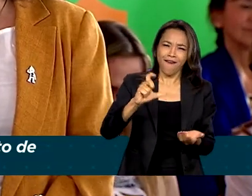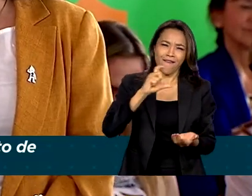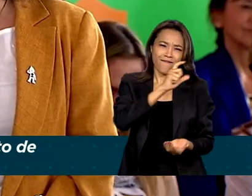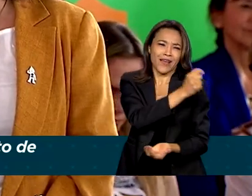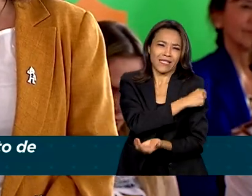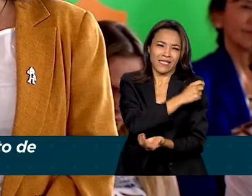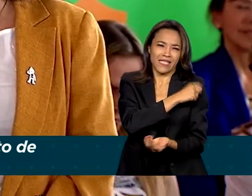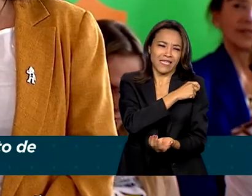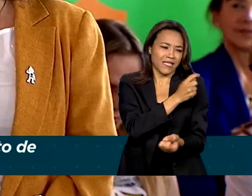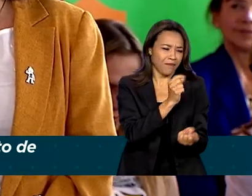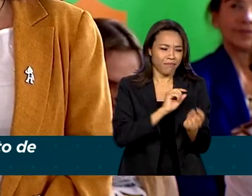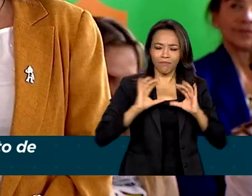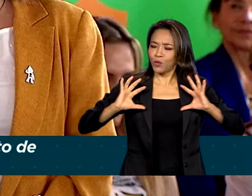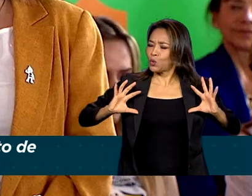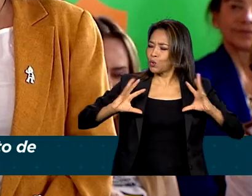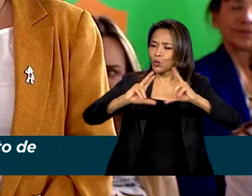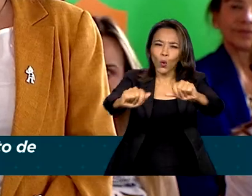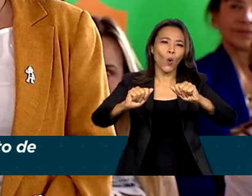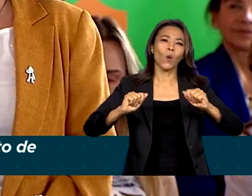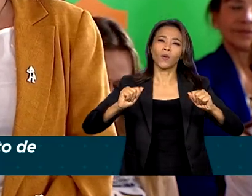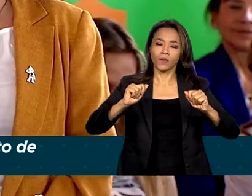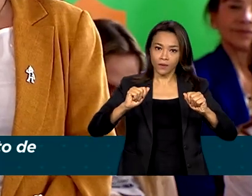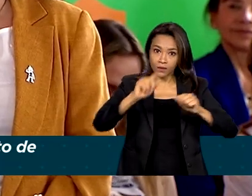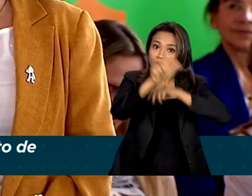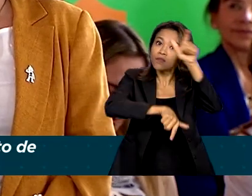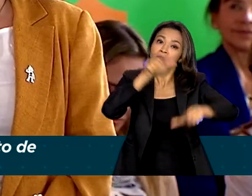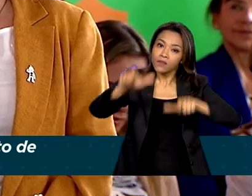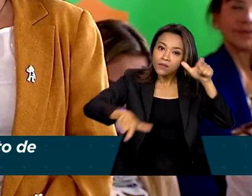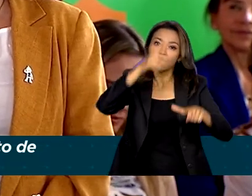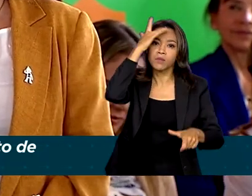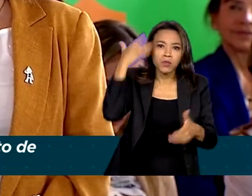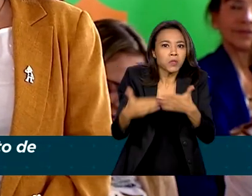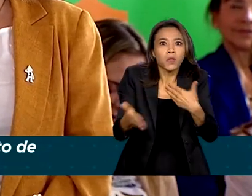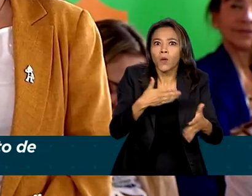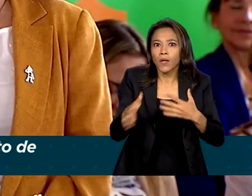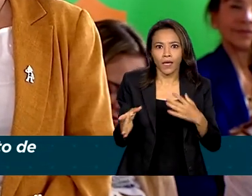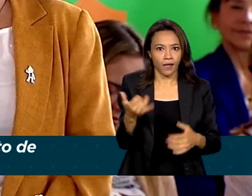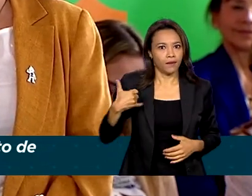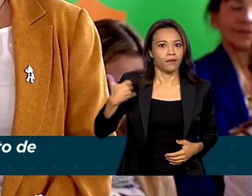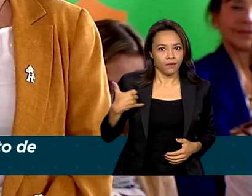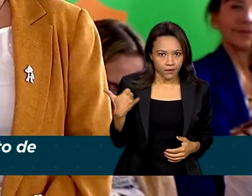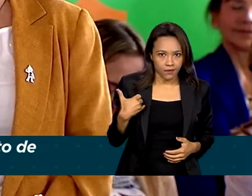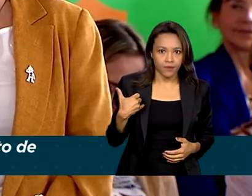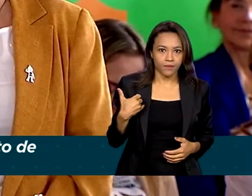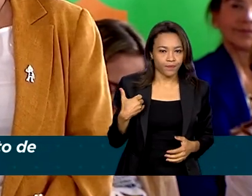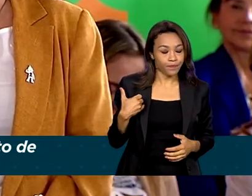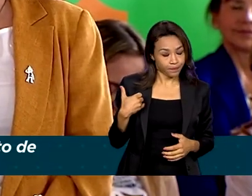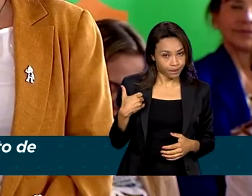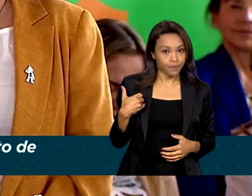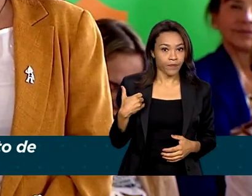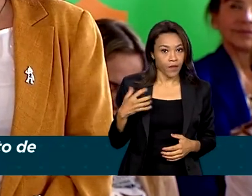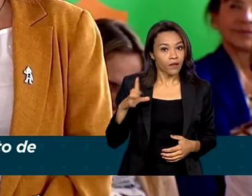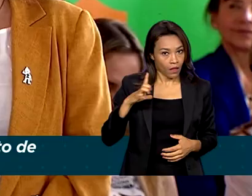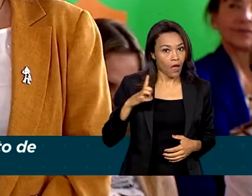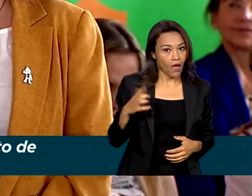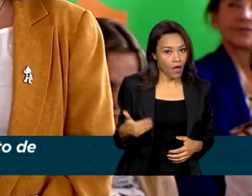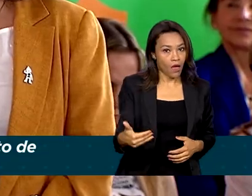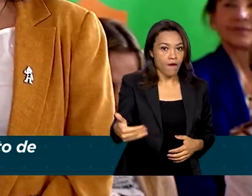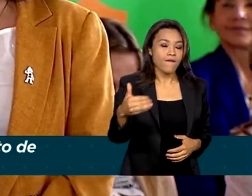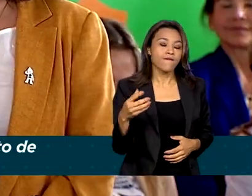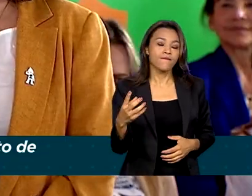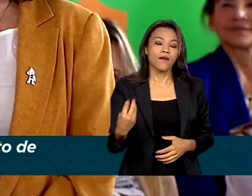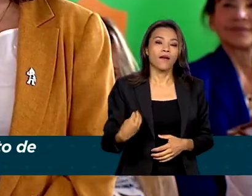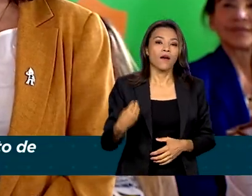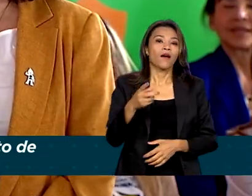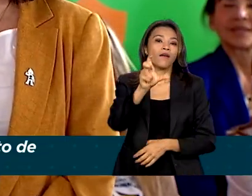todas as pessoas que precisam ser vacinadas em toda e qualquer idade. A gente vai ter vacina nos nossos